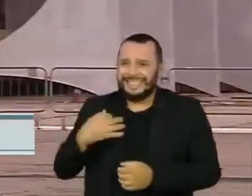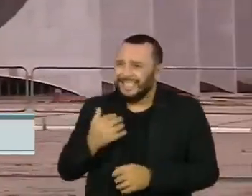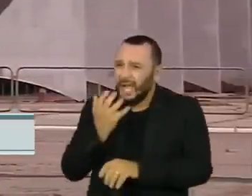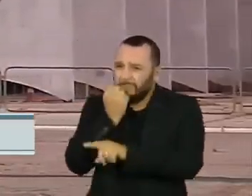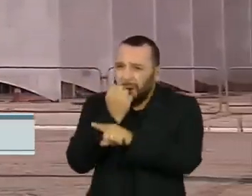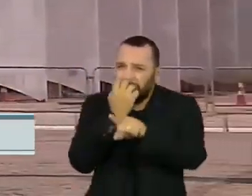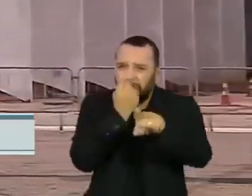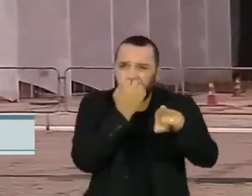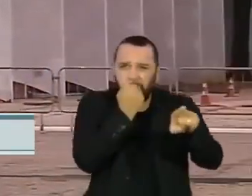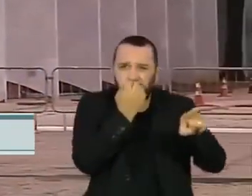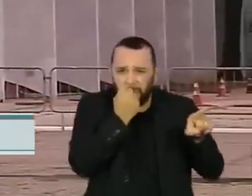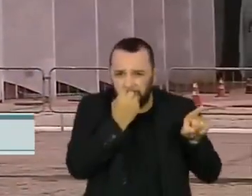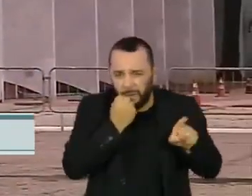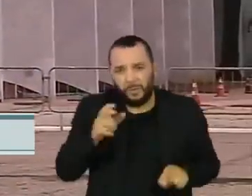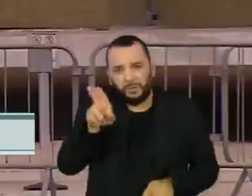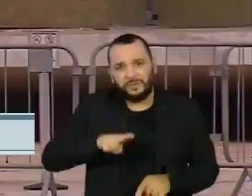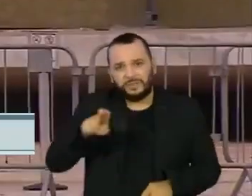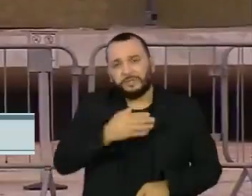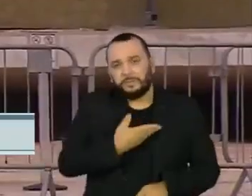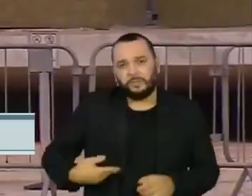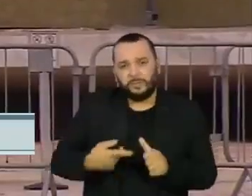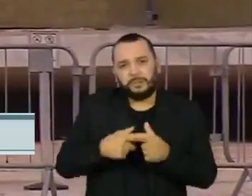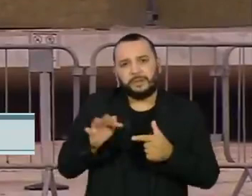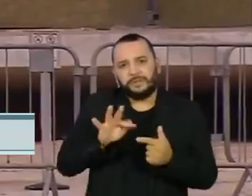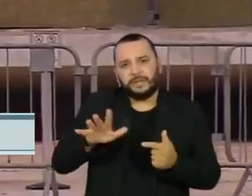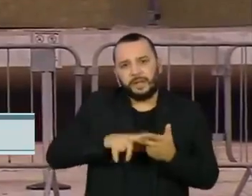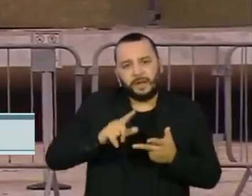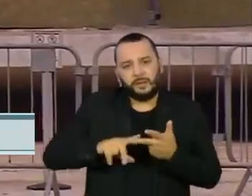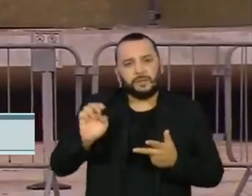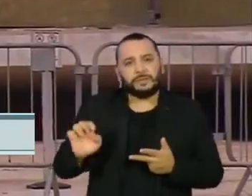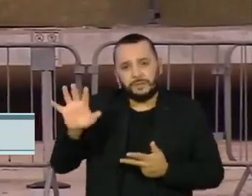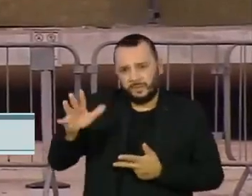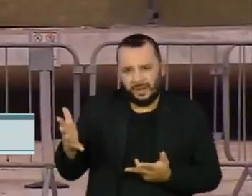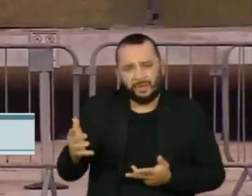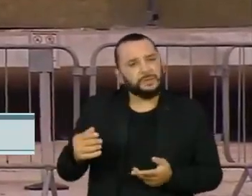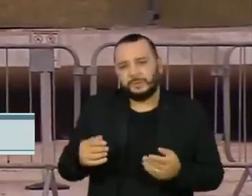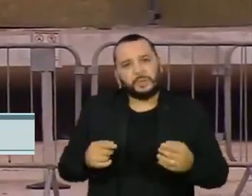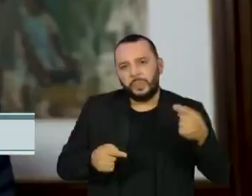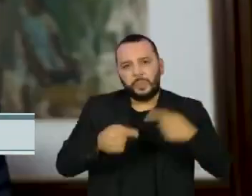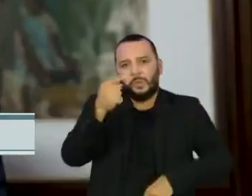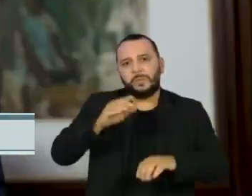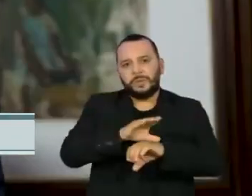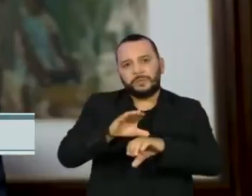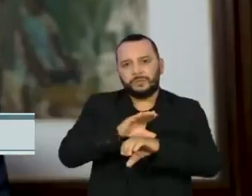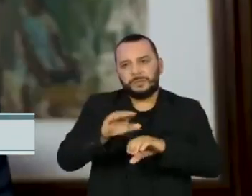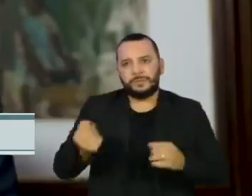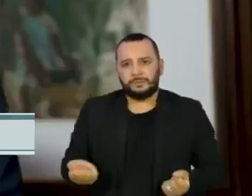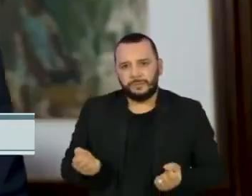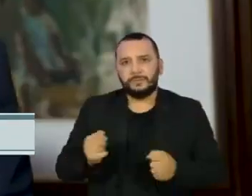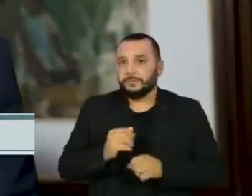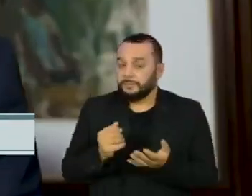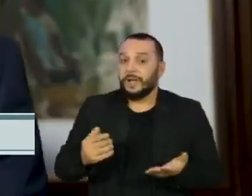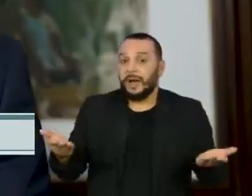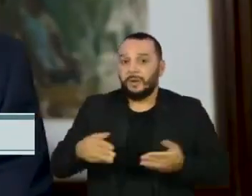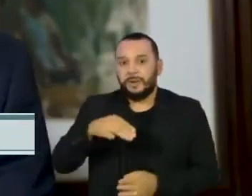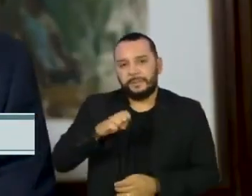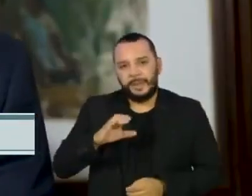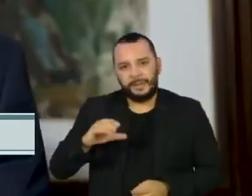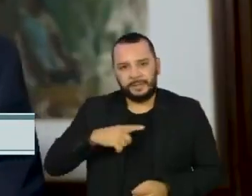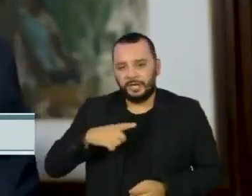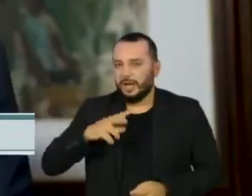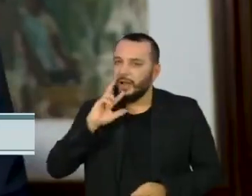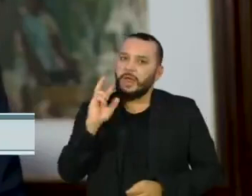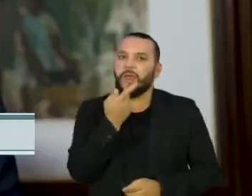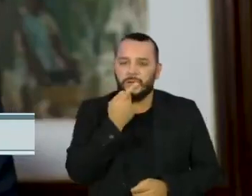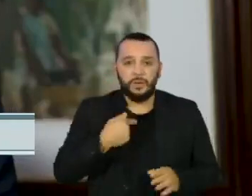expressão em universidades públicas, federais ou estaduais, contraria a Constituição. Talvez por isso o MEC tenha voltado atrás.